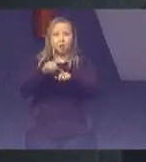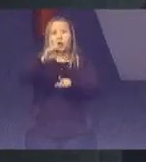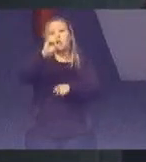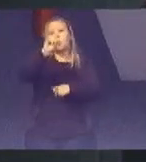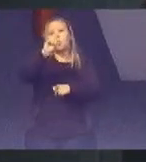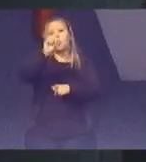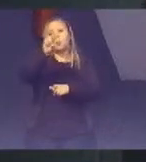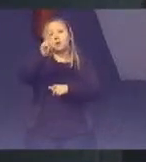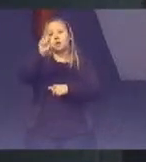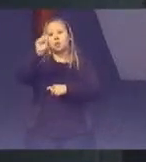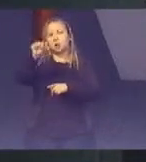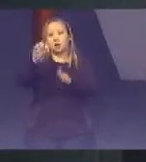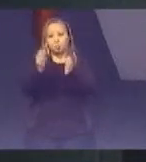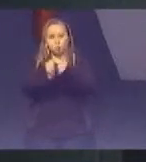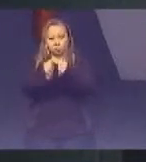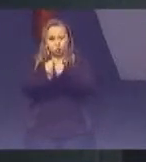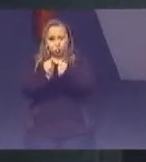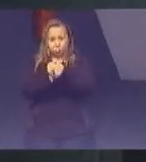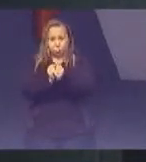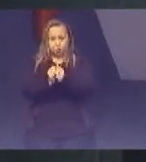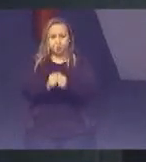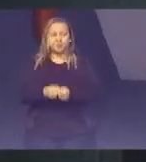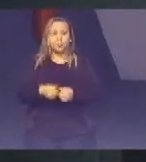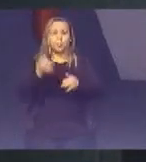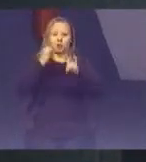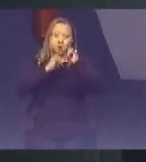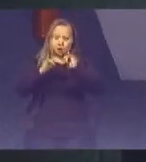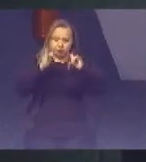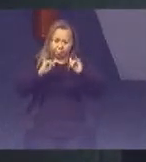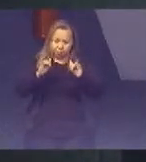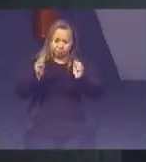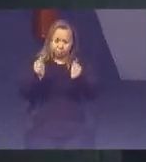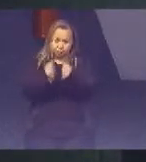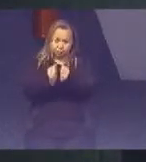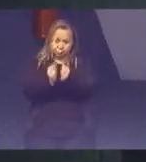Então foi todo Um movimento Feito com os tribunais